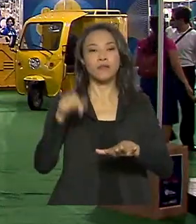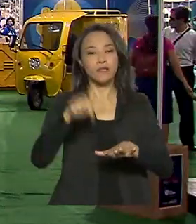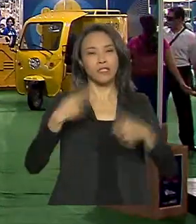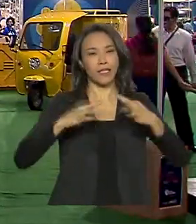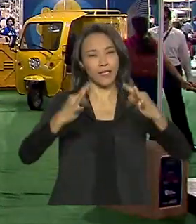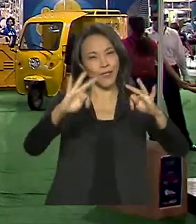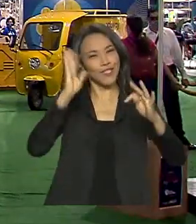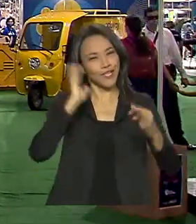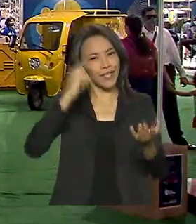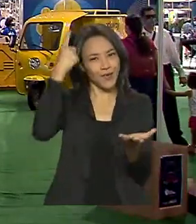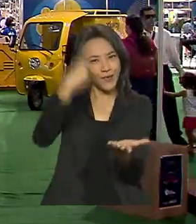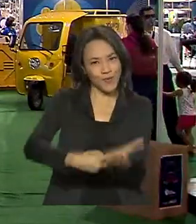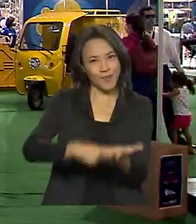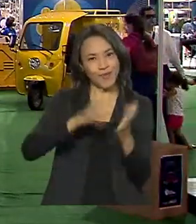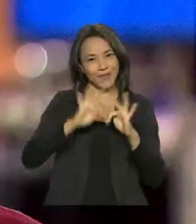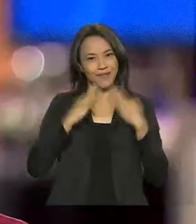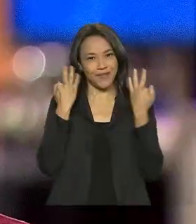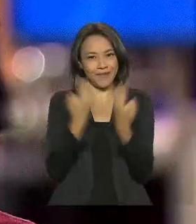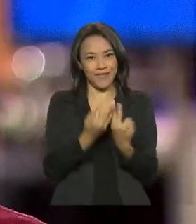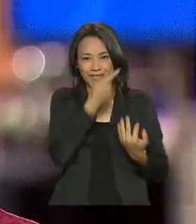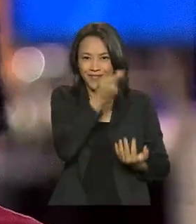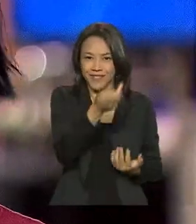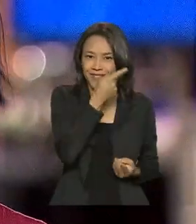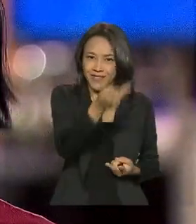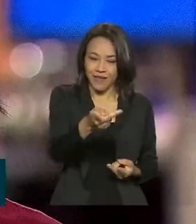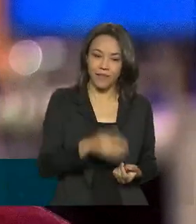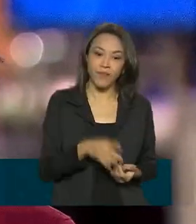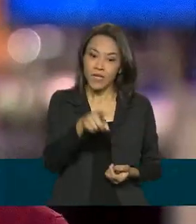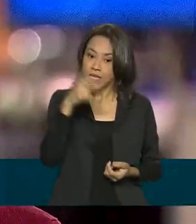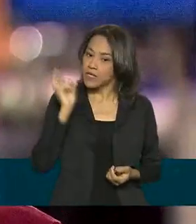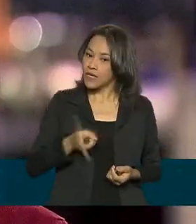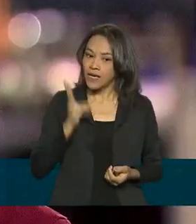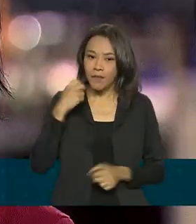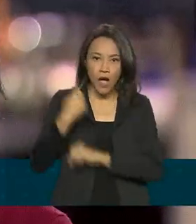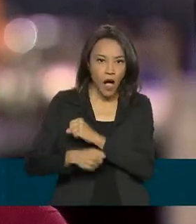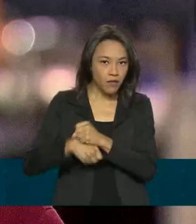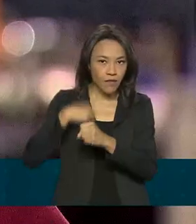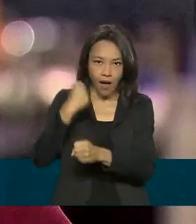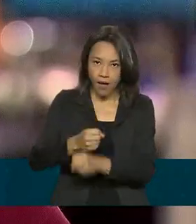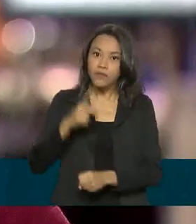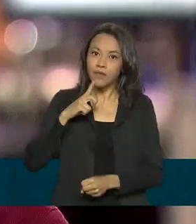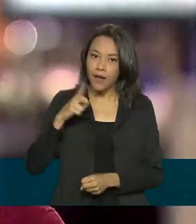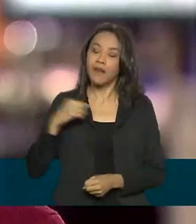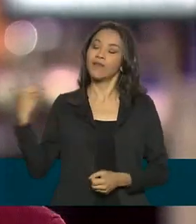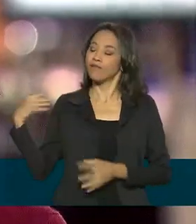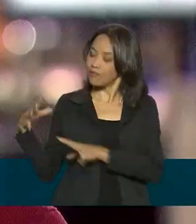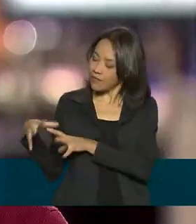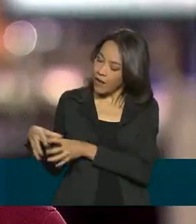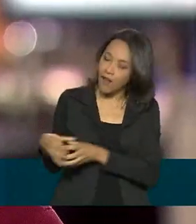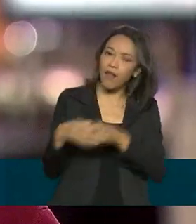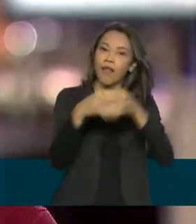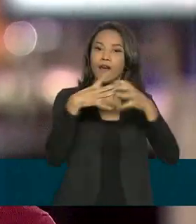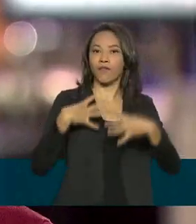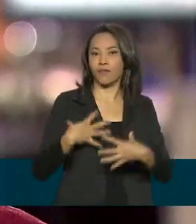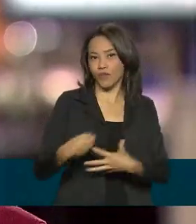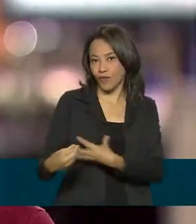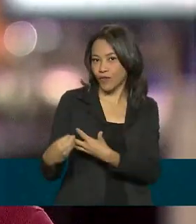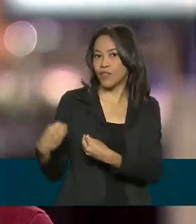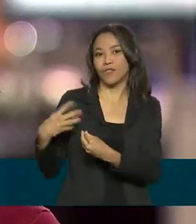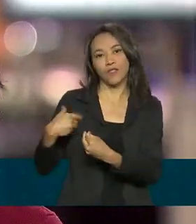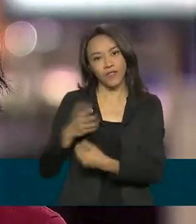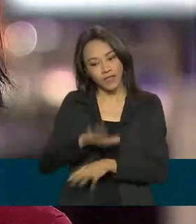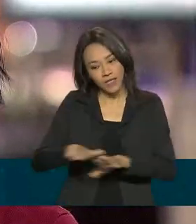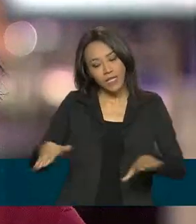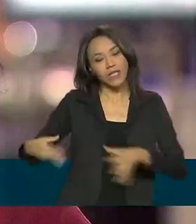parte do calendário da família. Todo ano, quando tem, gente traz as crianças para estar vendo as inovações,